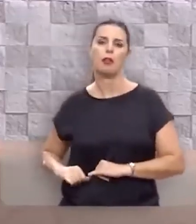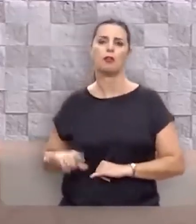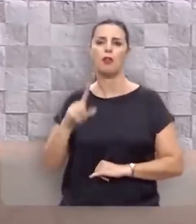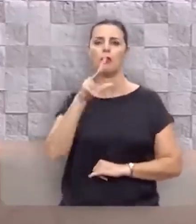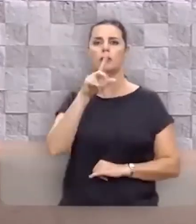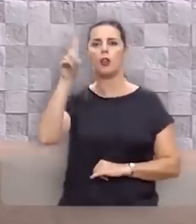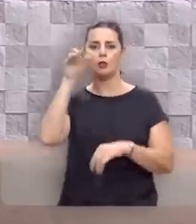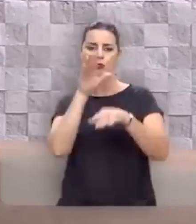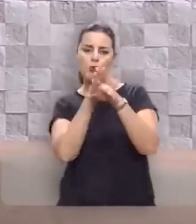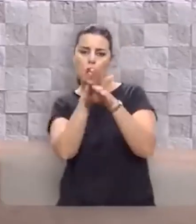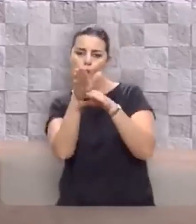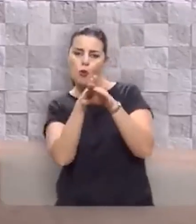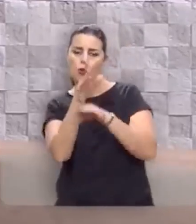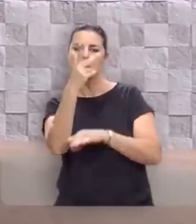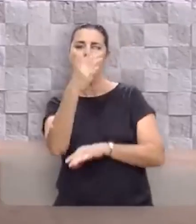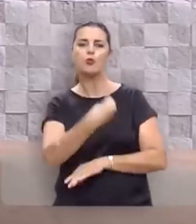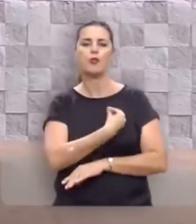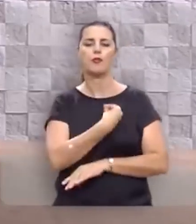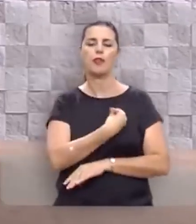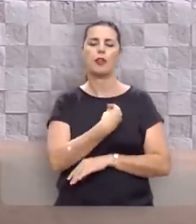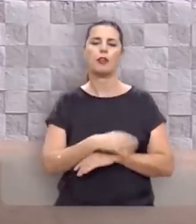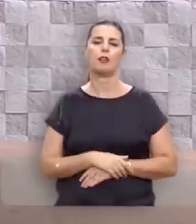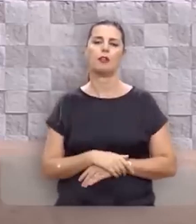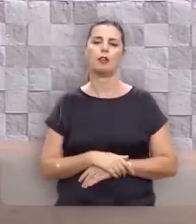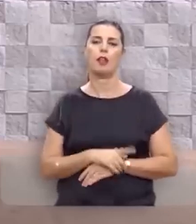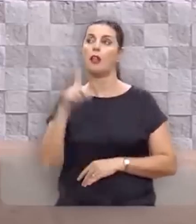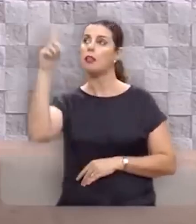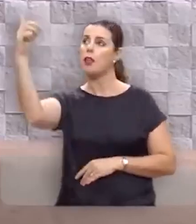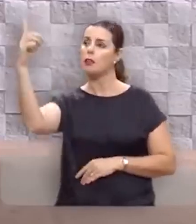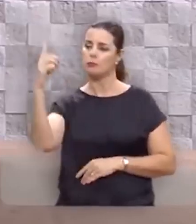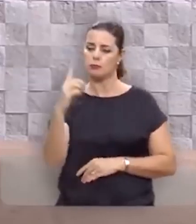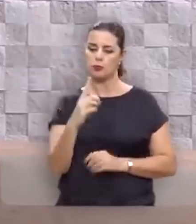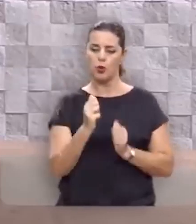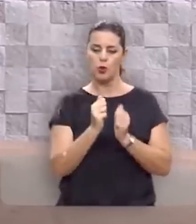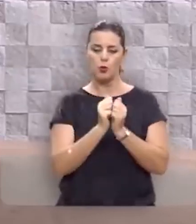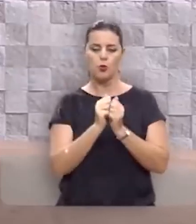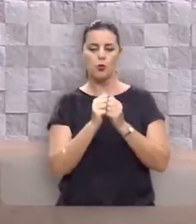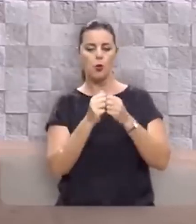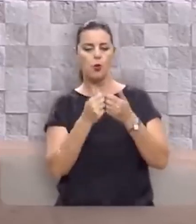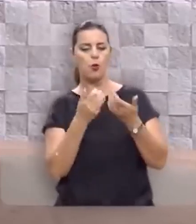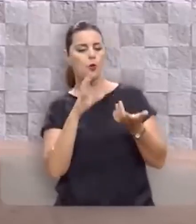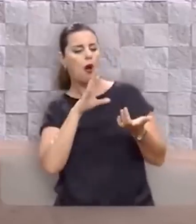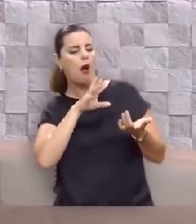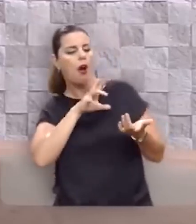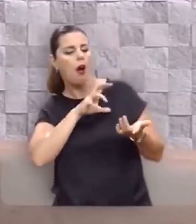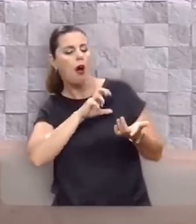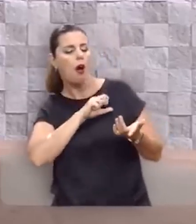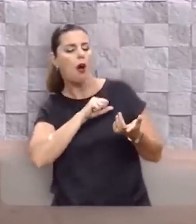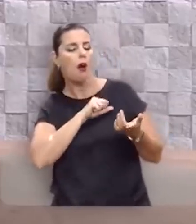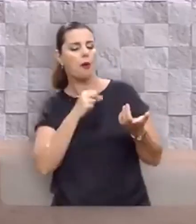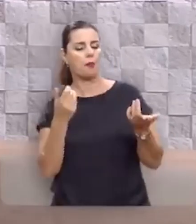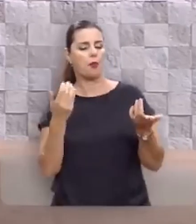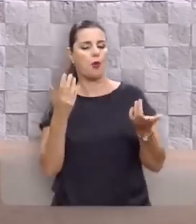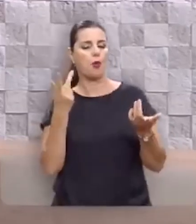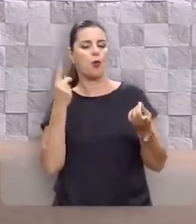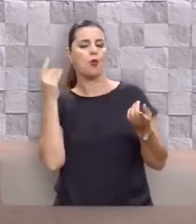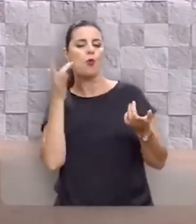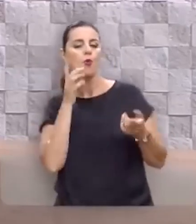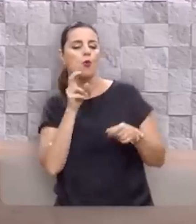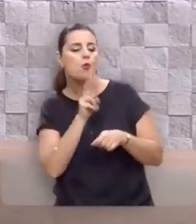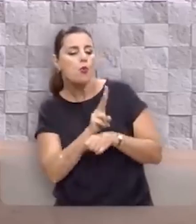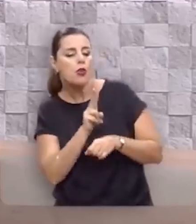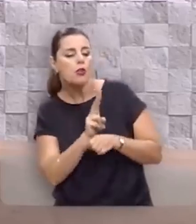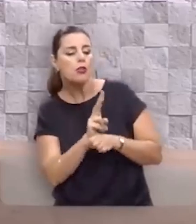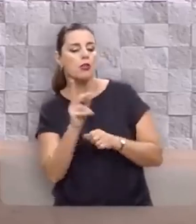você é consolado por Deus. Esse Deus vem com o seu bálsamo, com o seu óleo fresco,